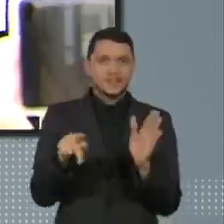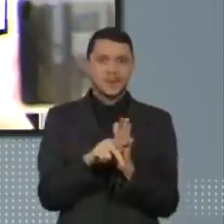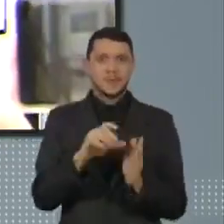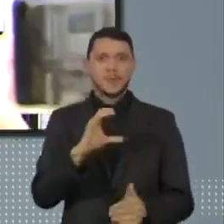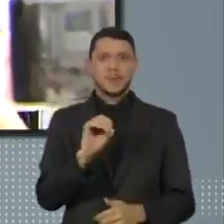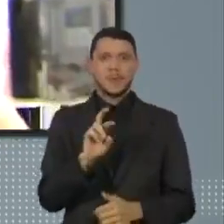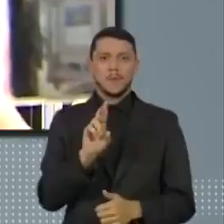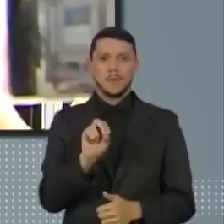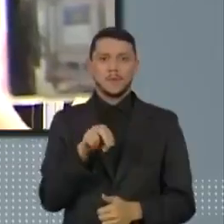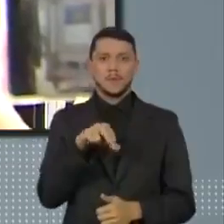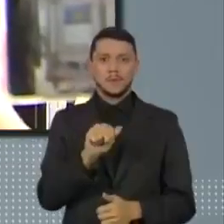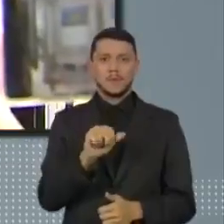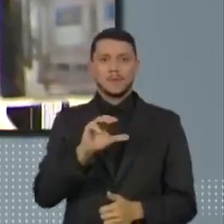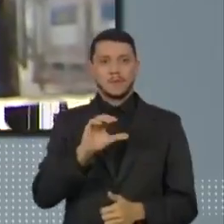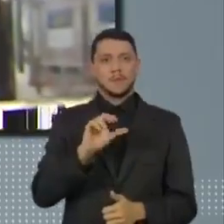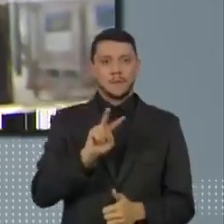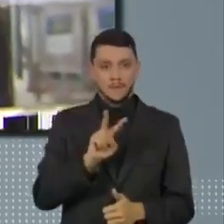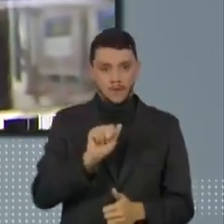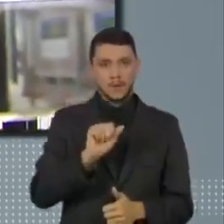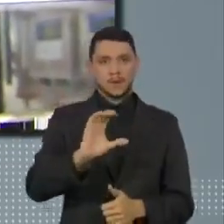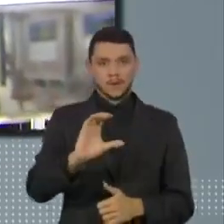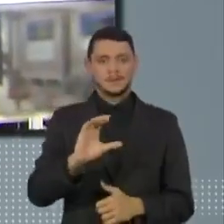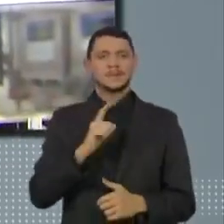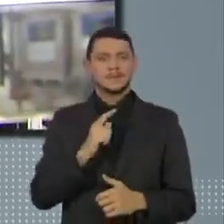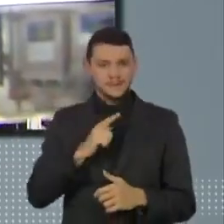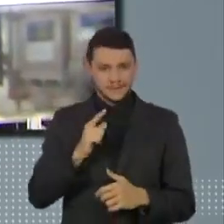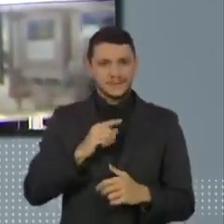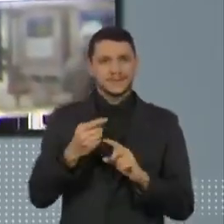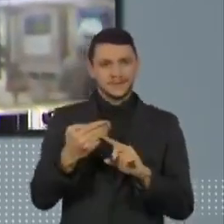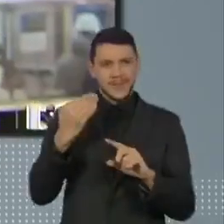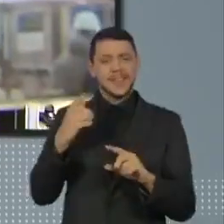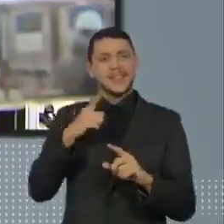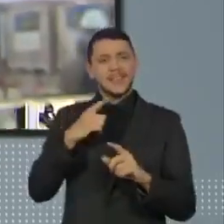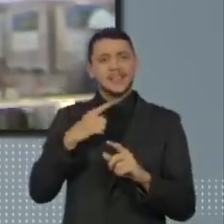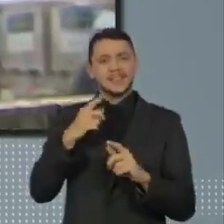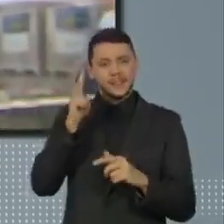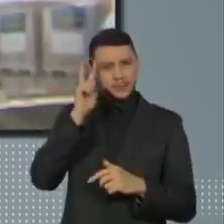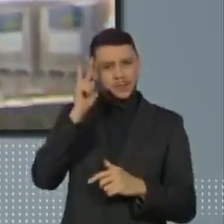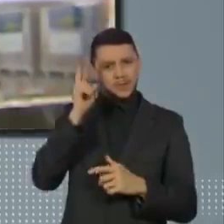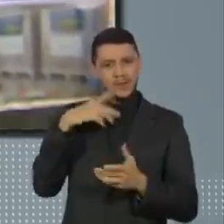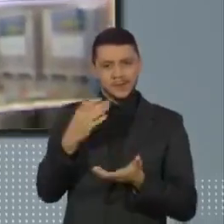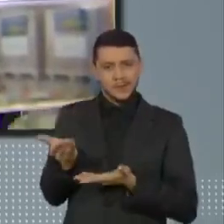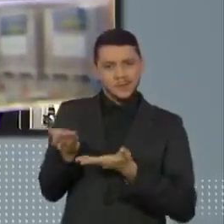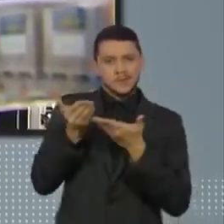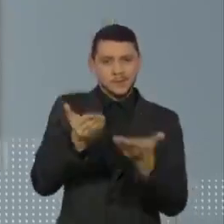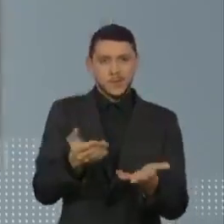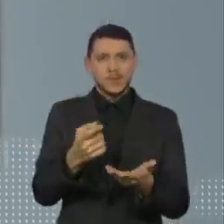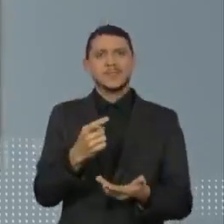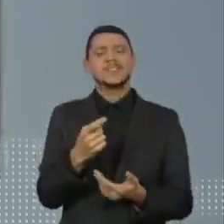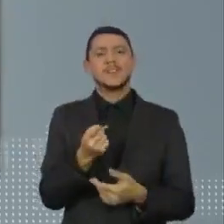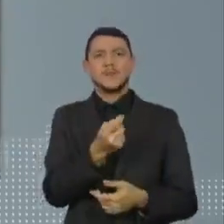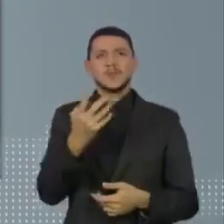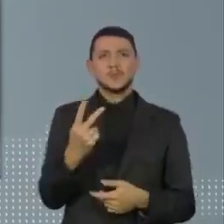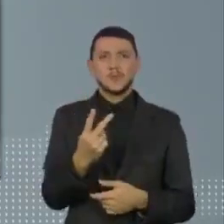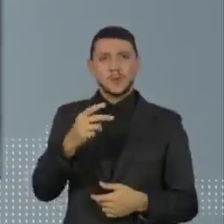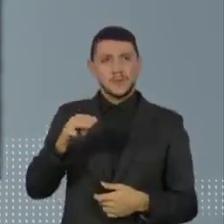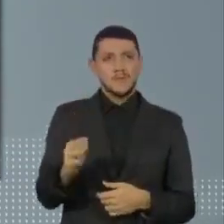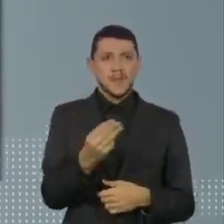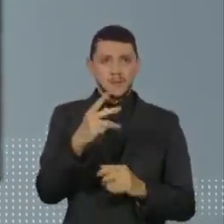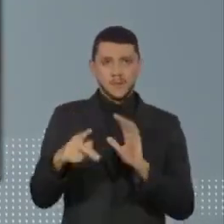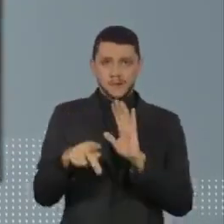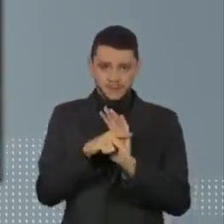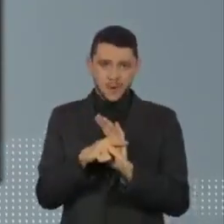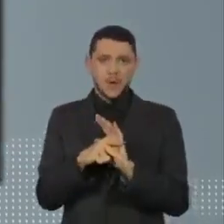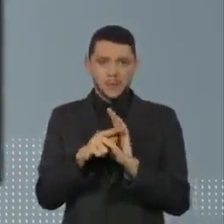segunda-feira, o Ministério recebeu a remessa recorde de 10 milhões de doses do Instituto Butantan. A vacinação dos